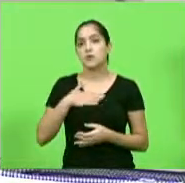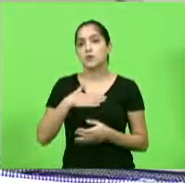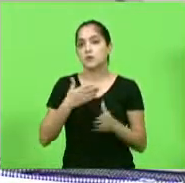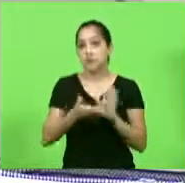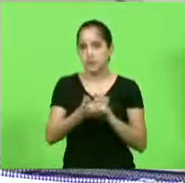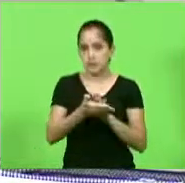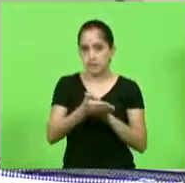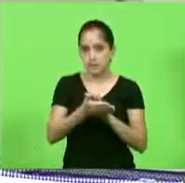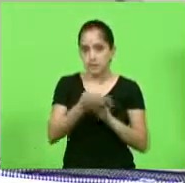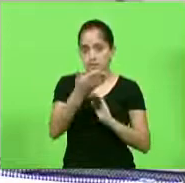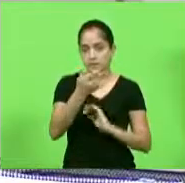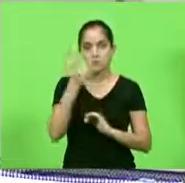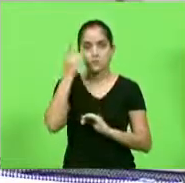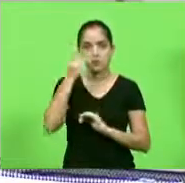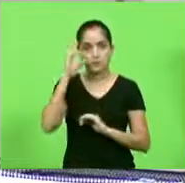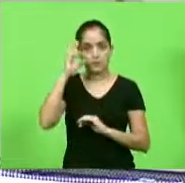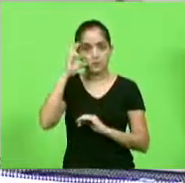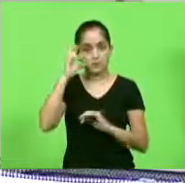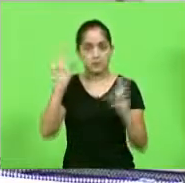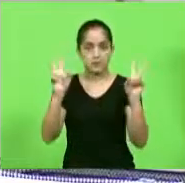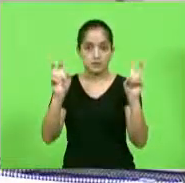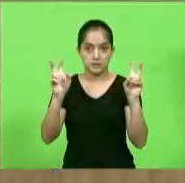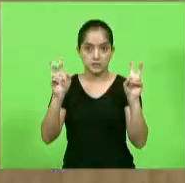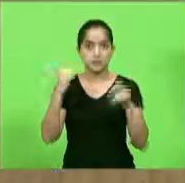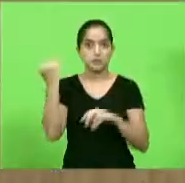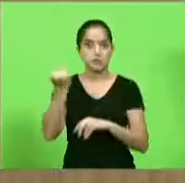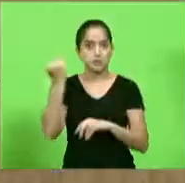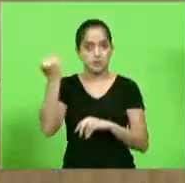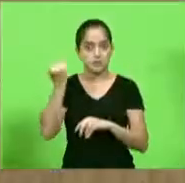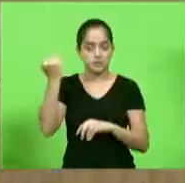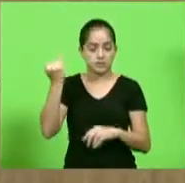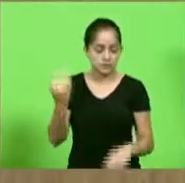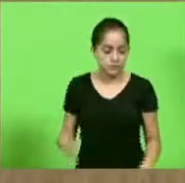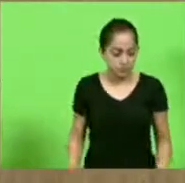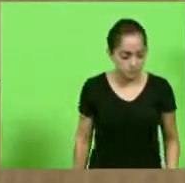parabenizar o deputado Alba que fala sobre esse assunto e essa é uma das